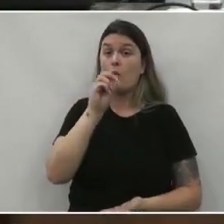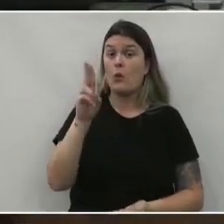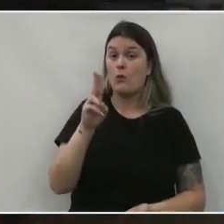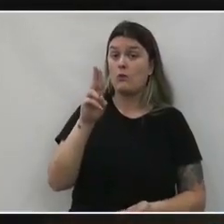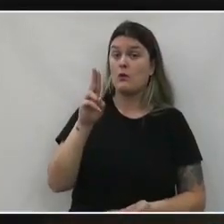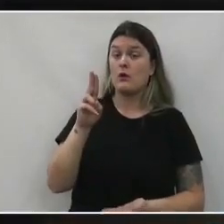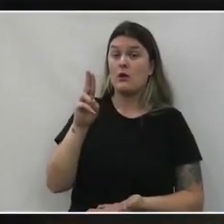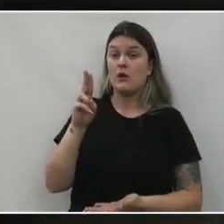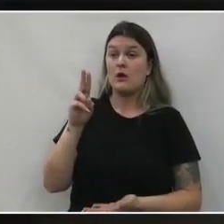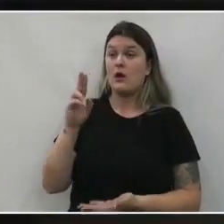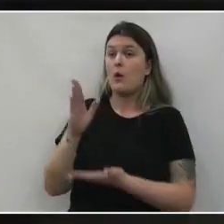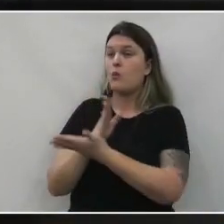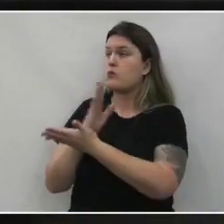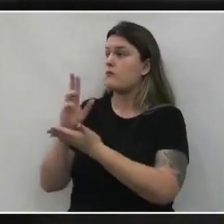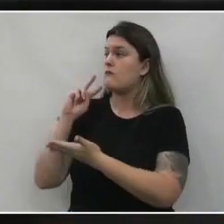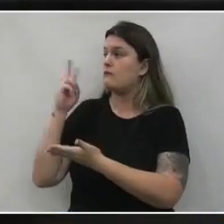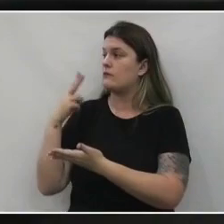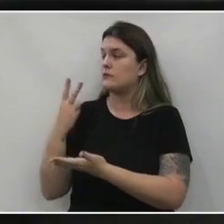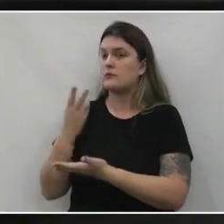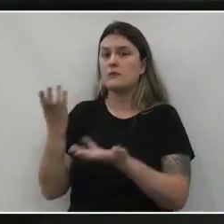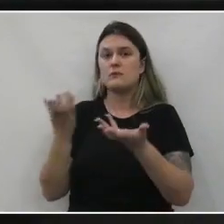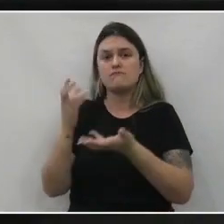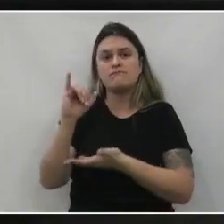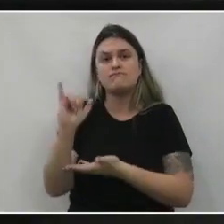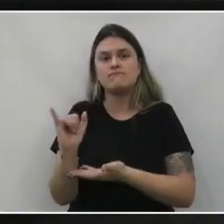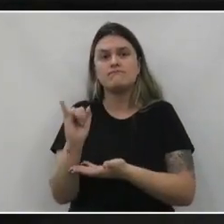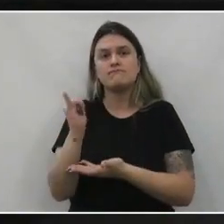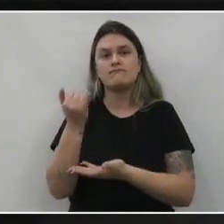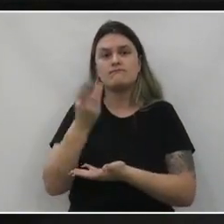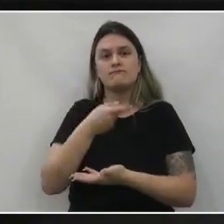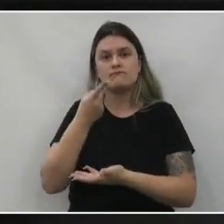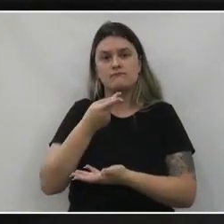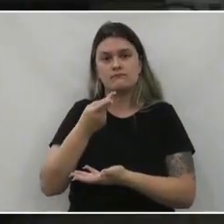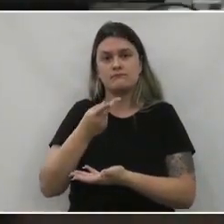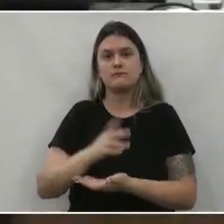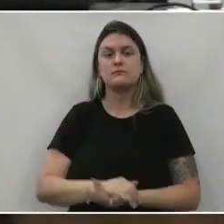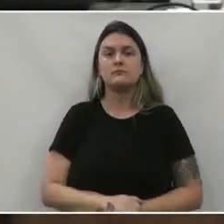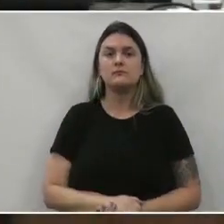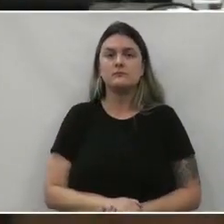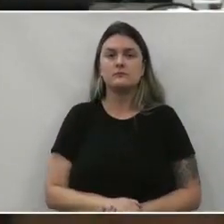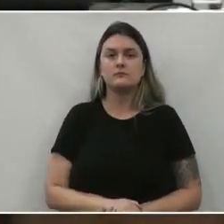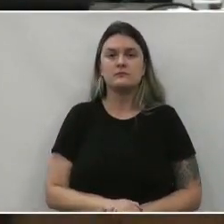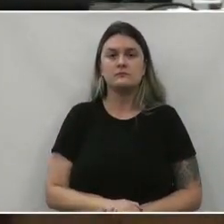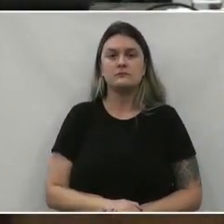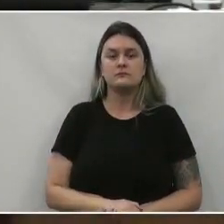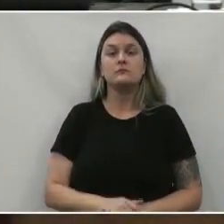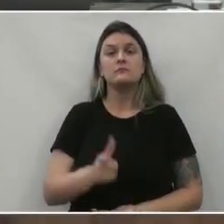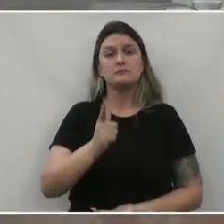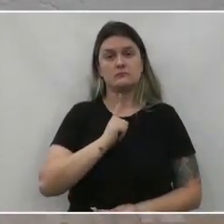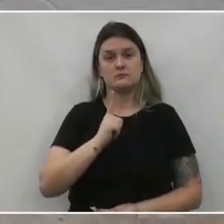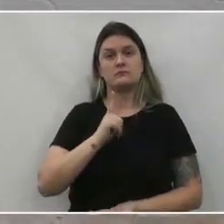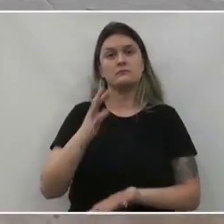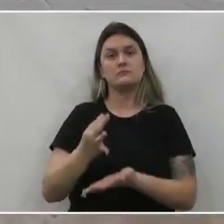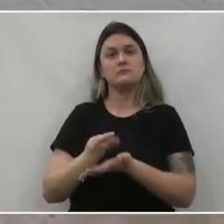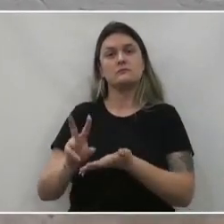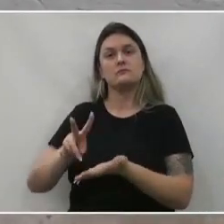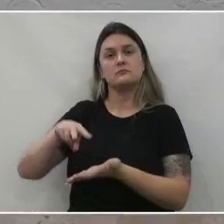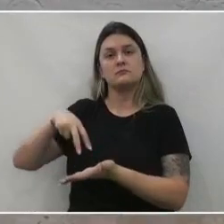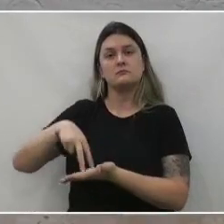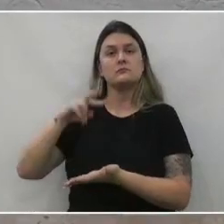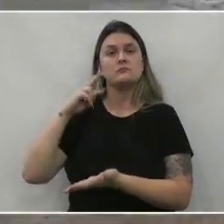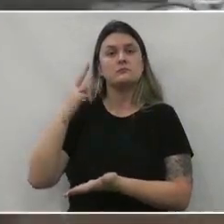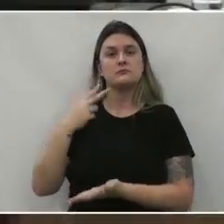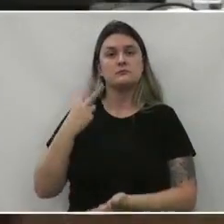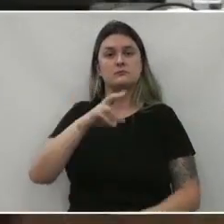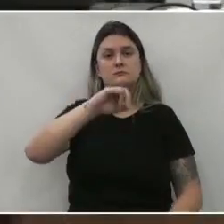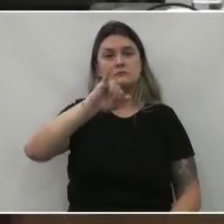dos senhores edis inscrito para o uso da tribuna no horário do expediente. Encontra-se inscrito o vereador Jair